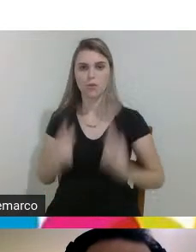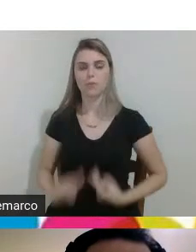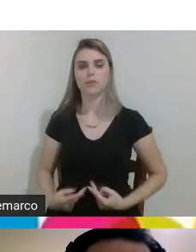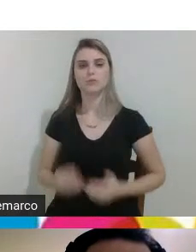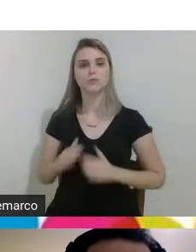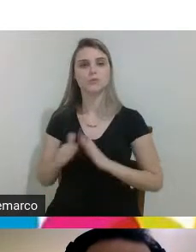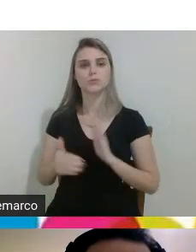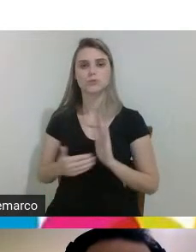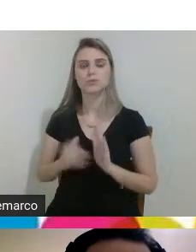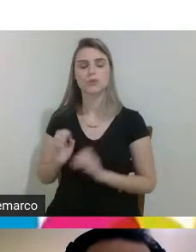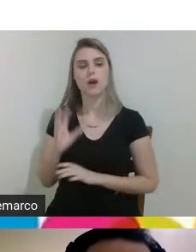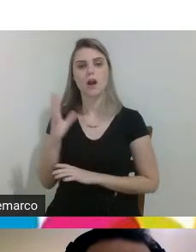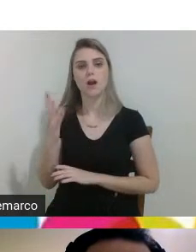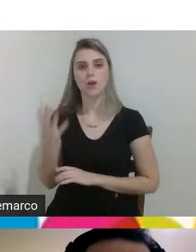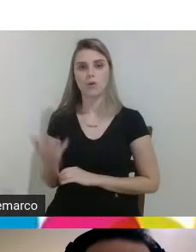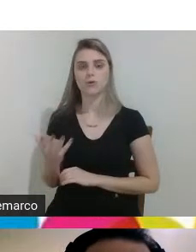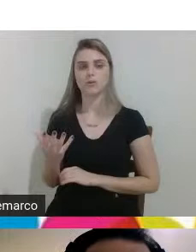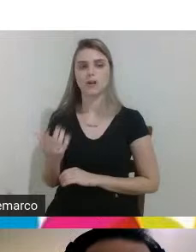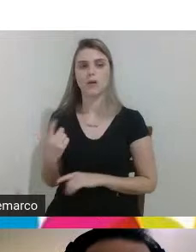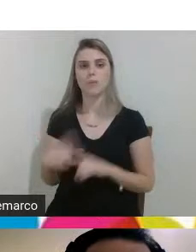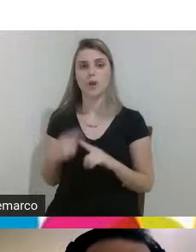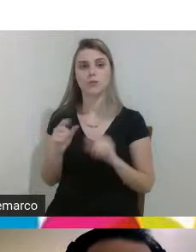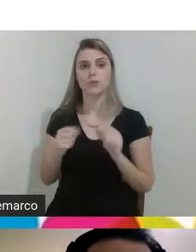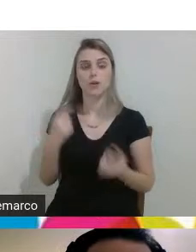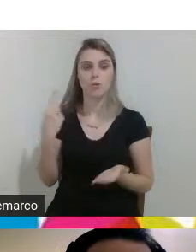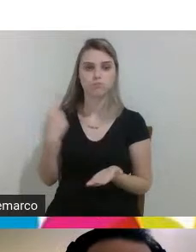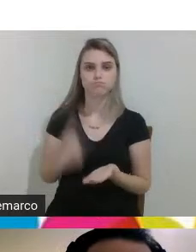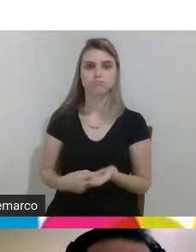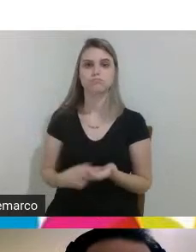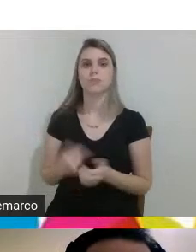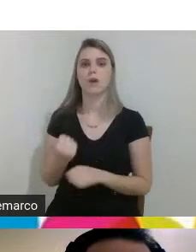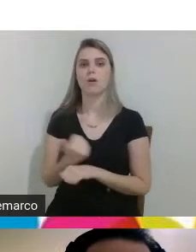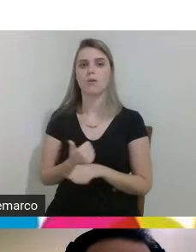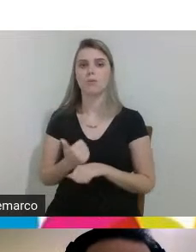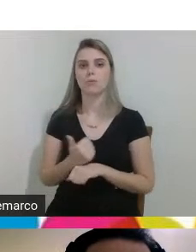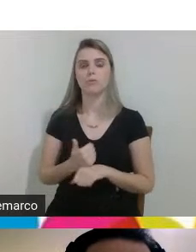acontece devido ao comprometimento de profissionais